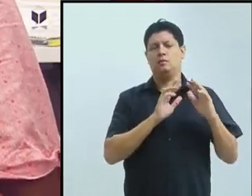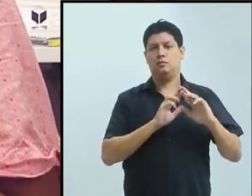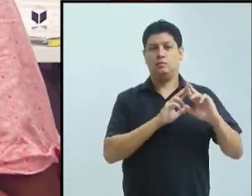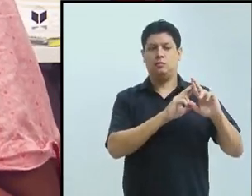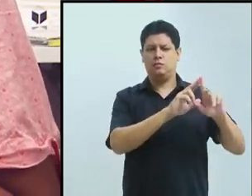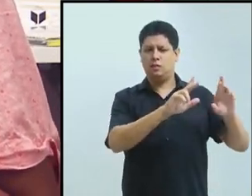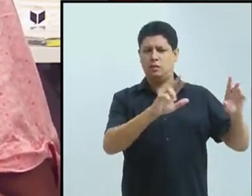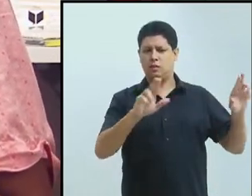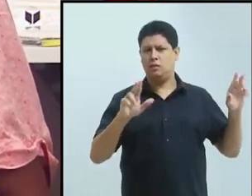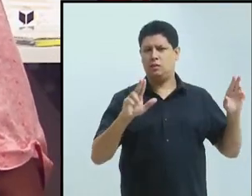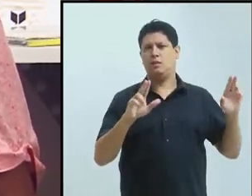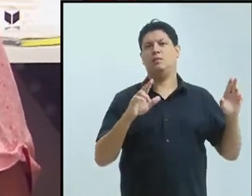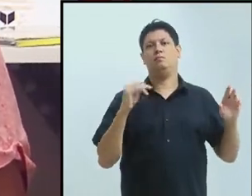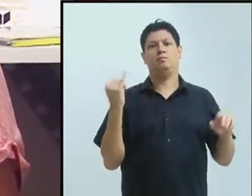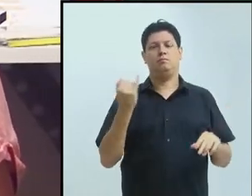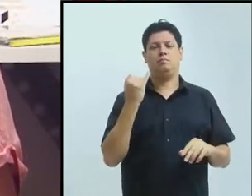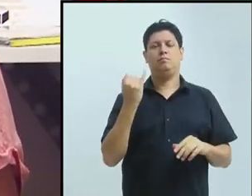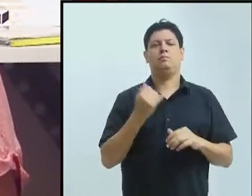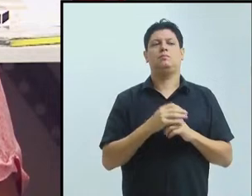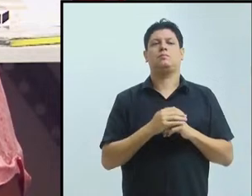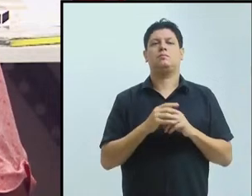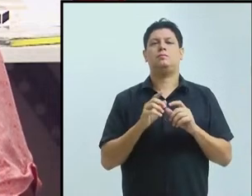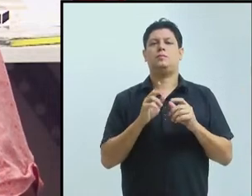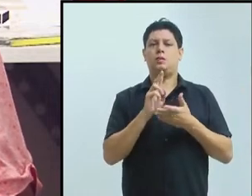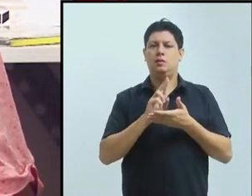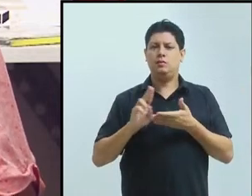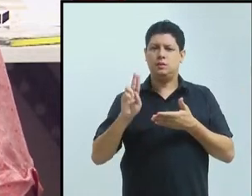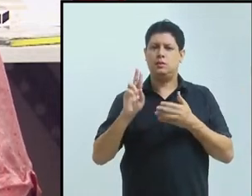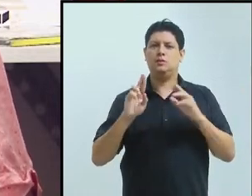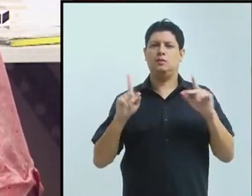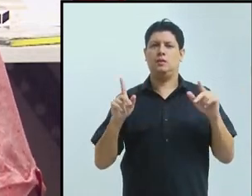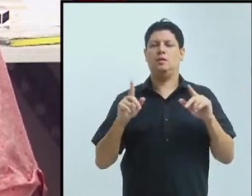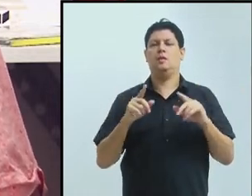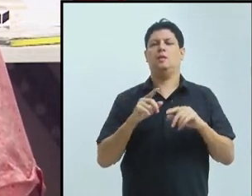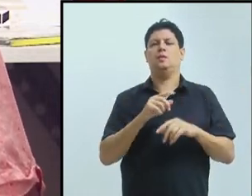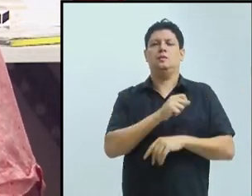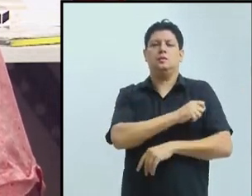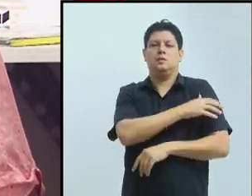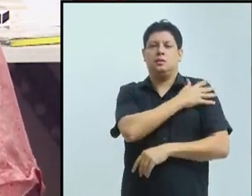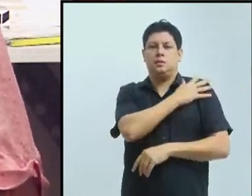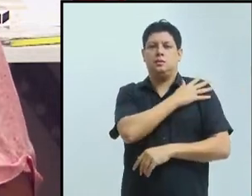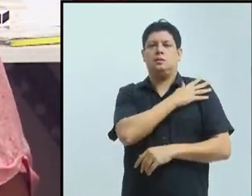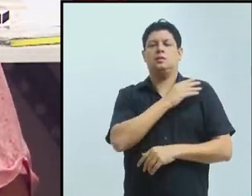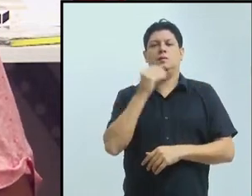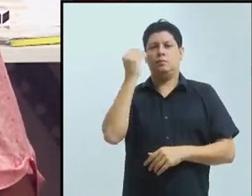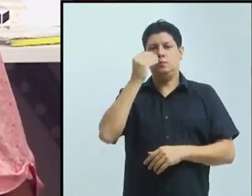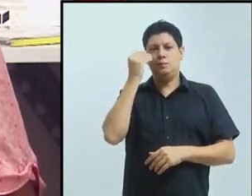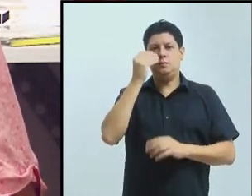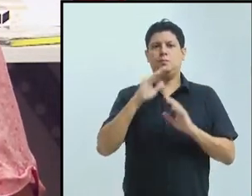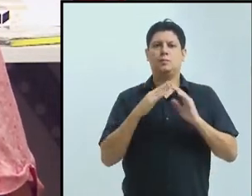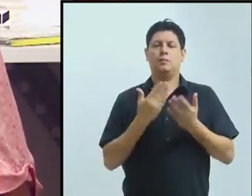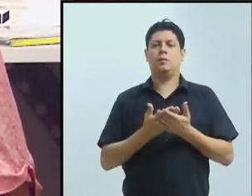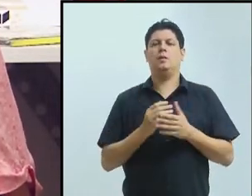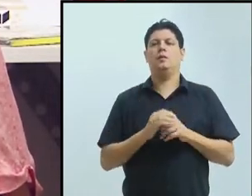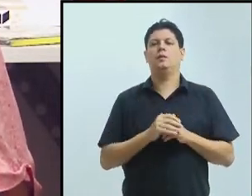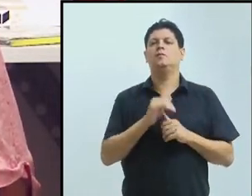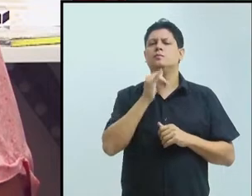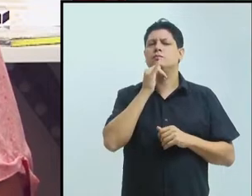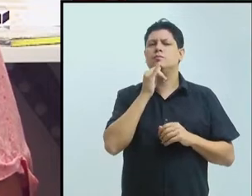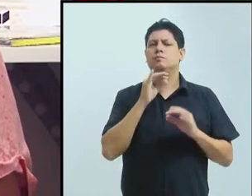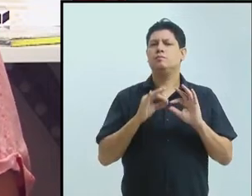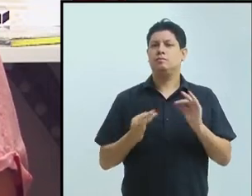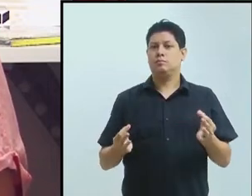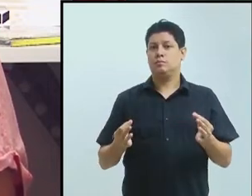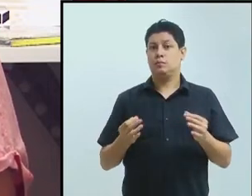e diferença, inclusive, da própria universidade, da escolarização de cada um. Um exemplo besta, assim, rápido, mas a